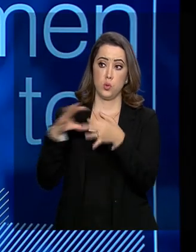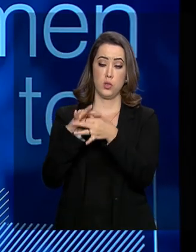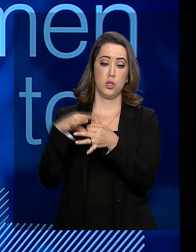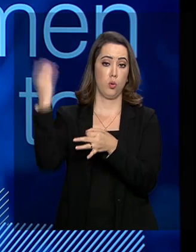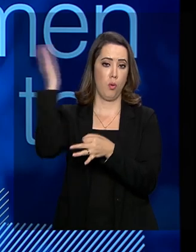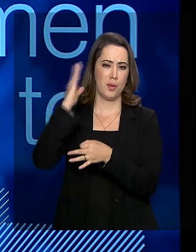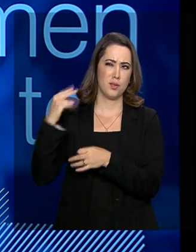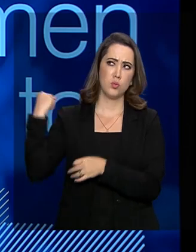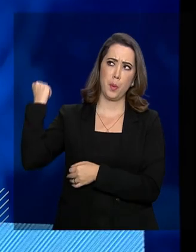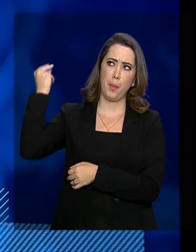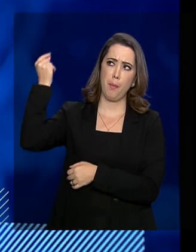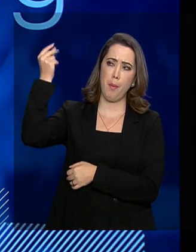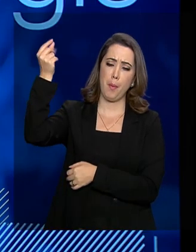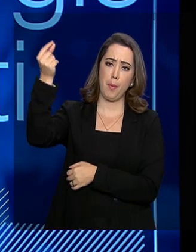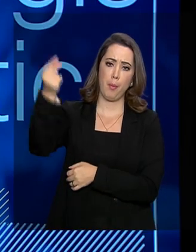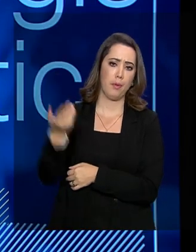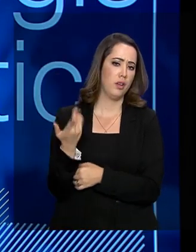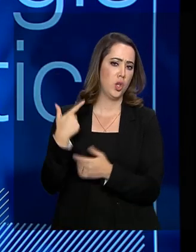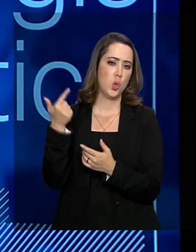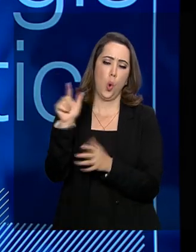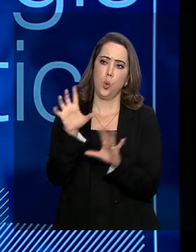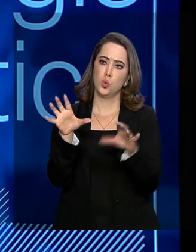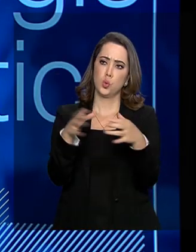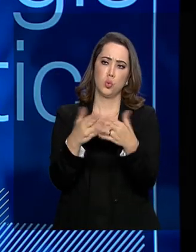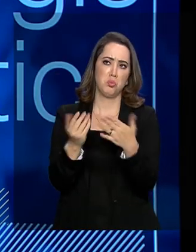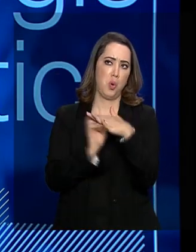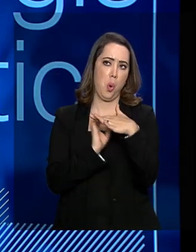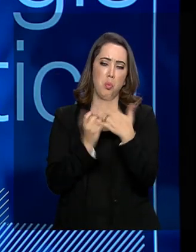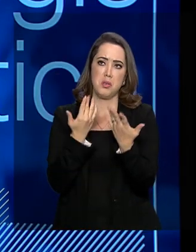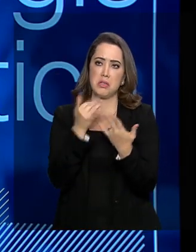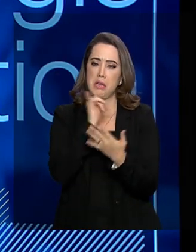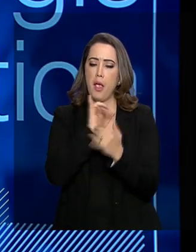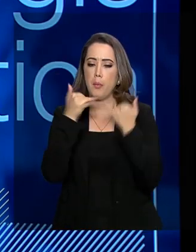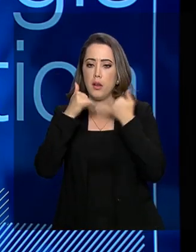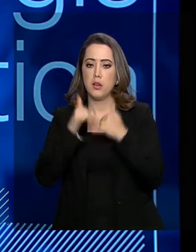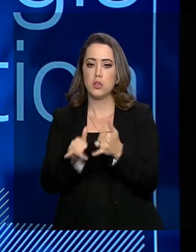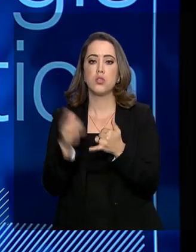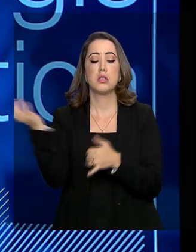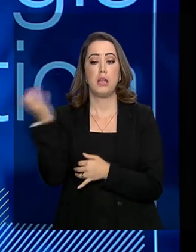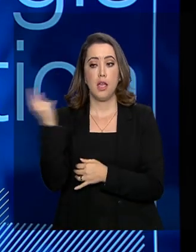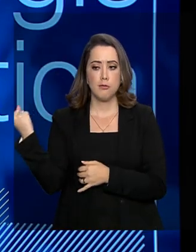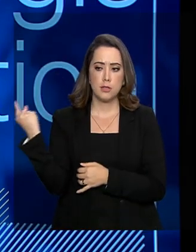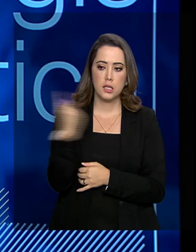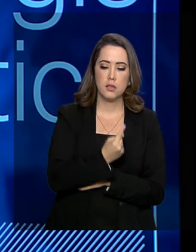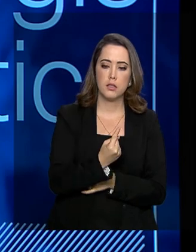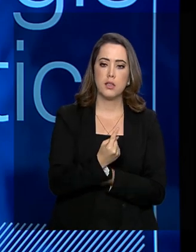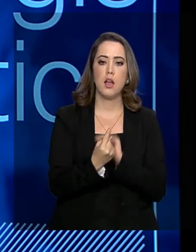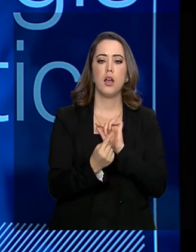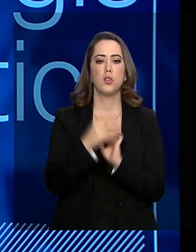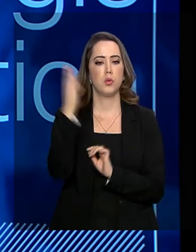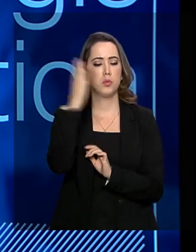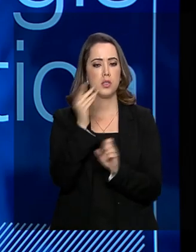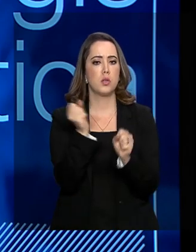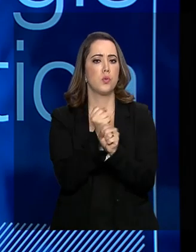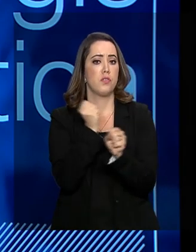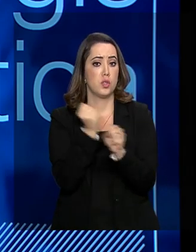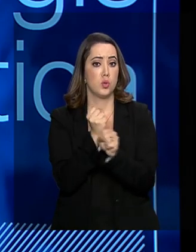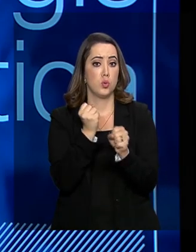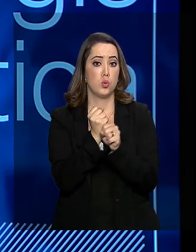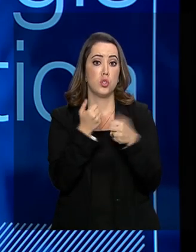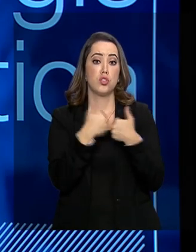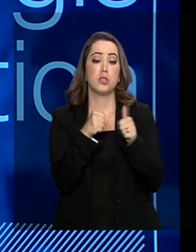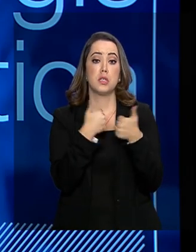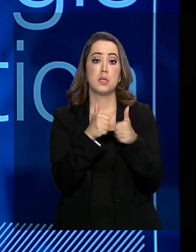muitos anos, em outros setores de infraestrutura, como o setor de energia. Tem muito interesse em entrar forte aqui no setor de infraestrutura de transporte, na